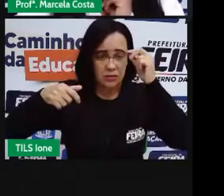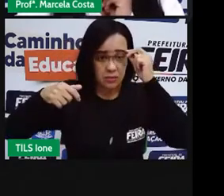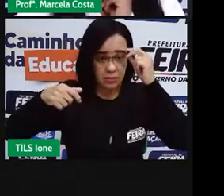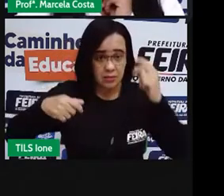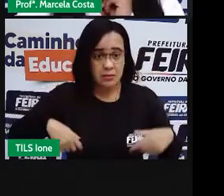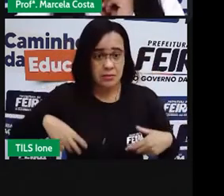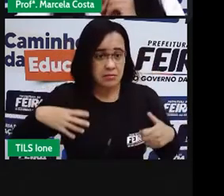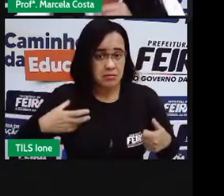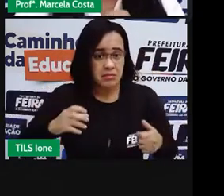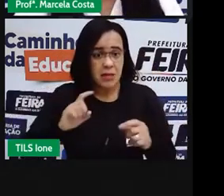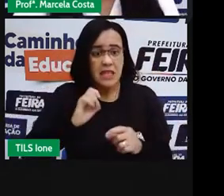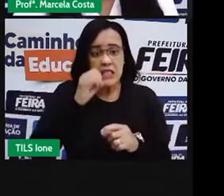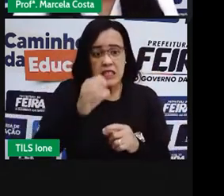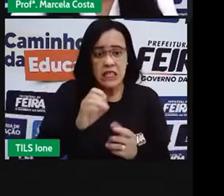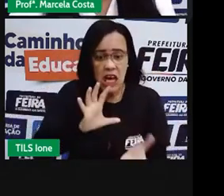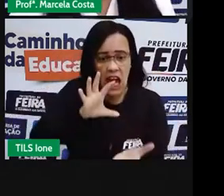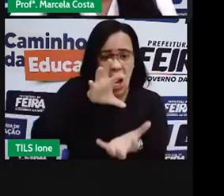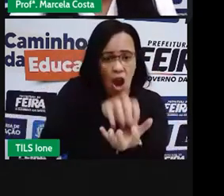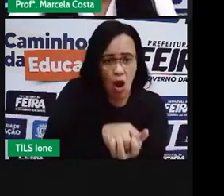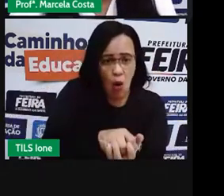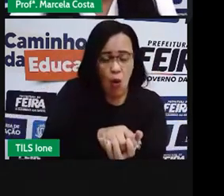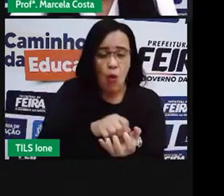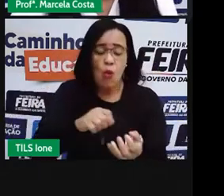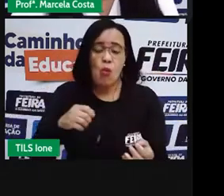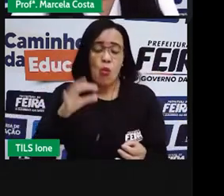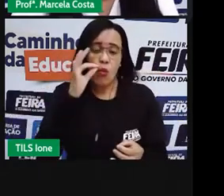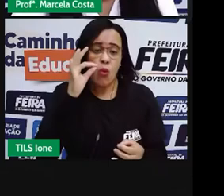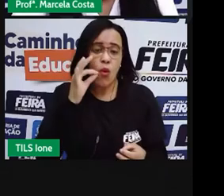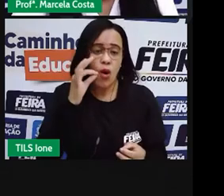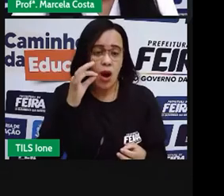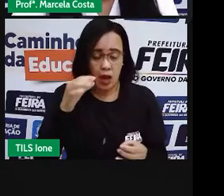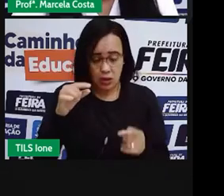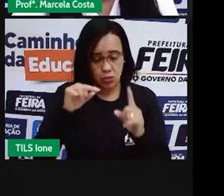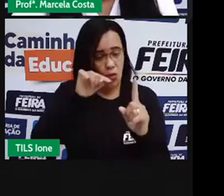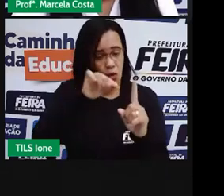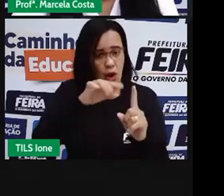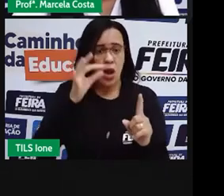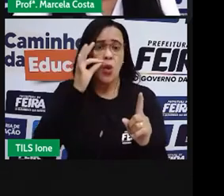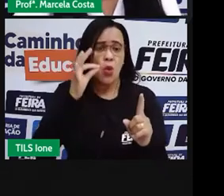o rato? Ele foi muito corajoso. É isso?